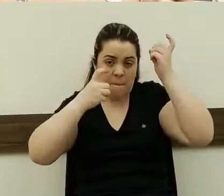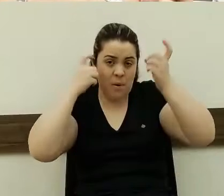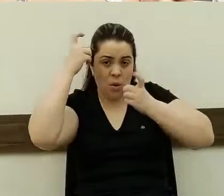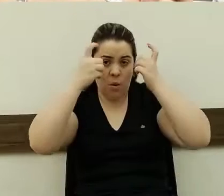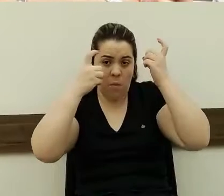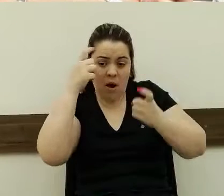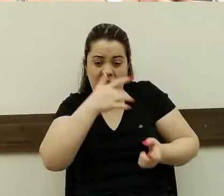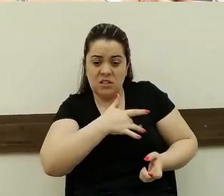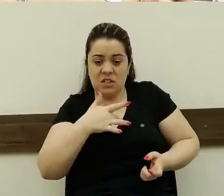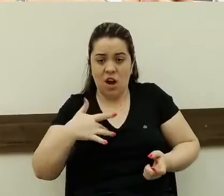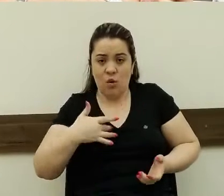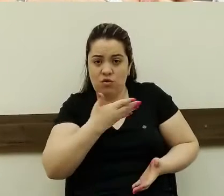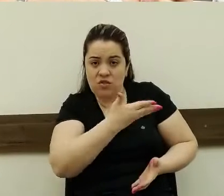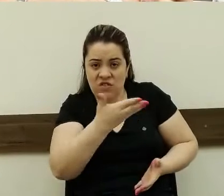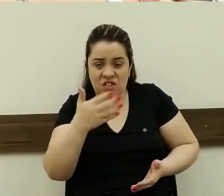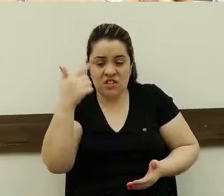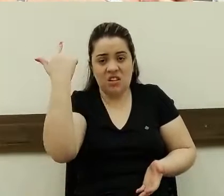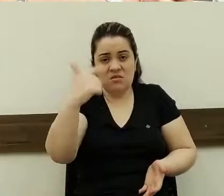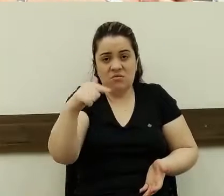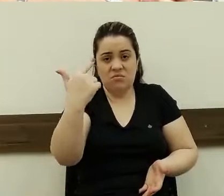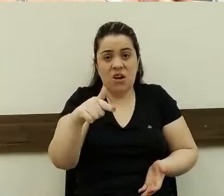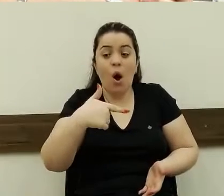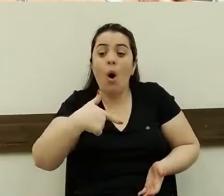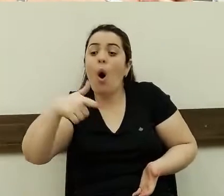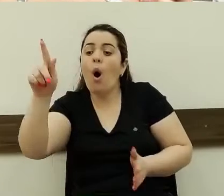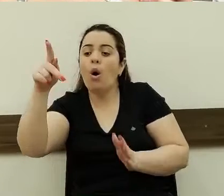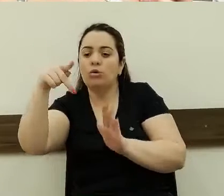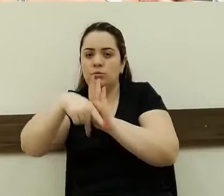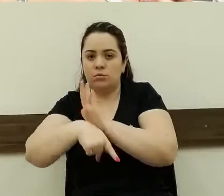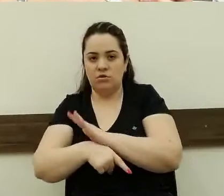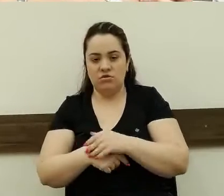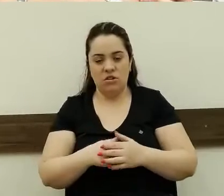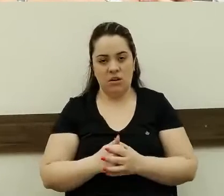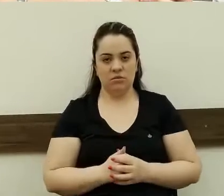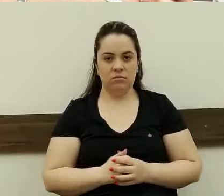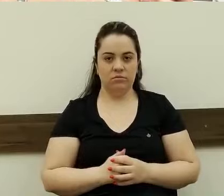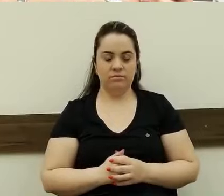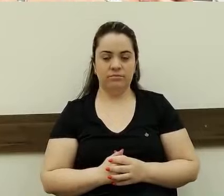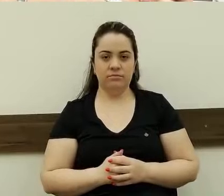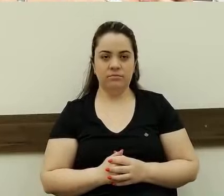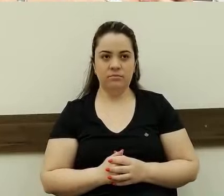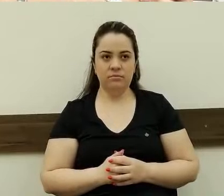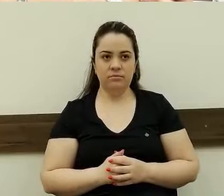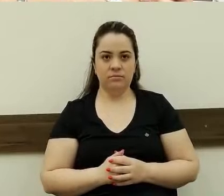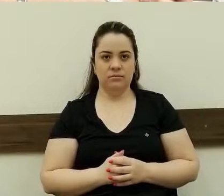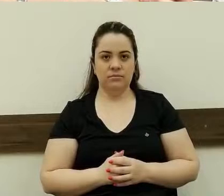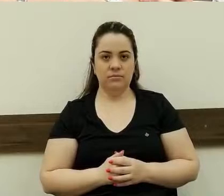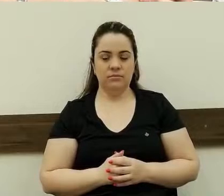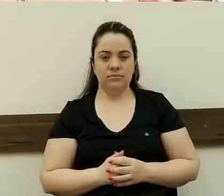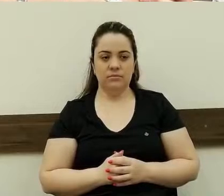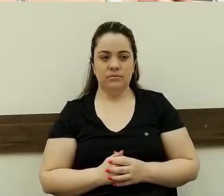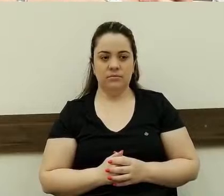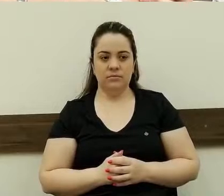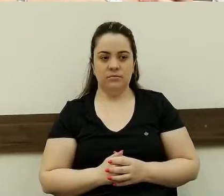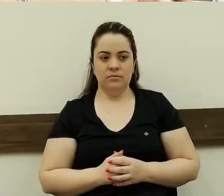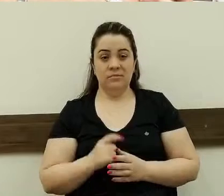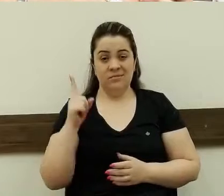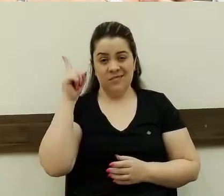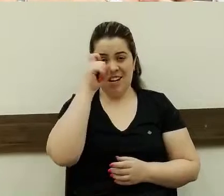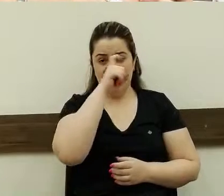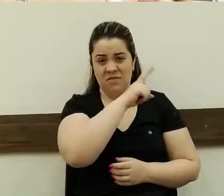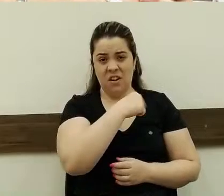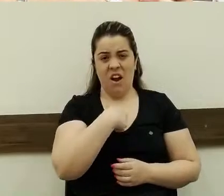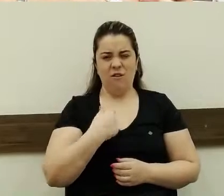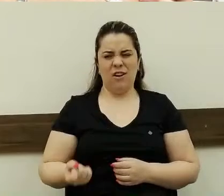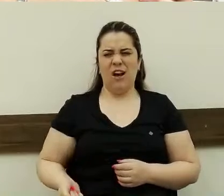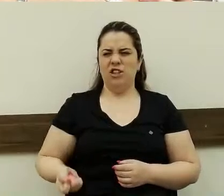mas sim por outros projetos, que é prioridade do município. Eu acredito que... É difícil eu ficar indignado,